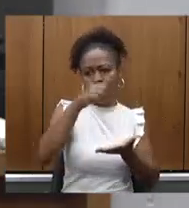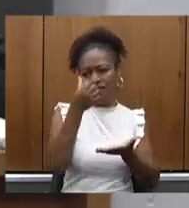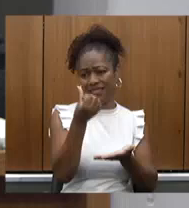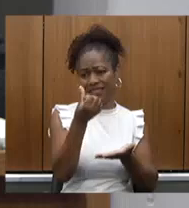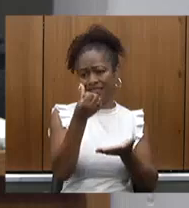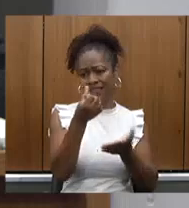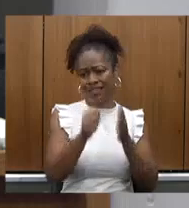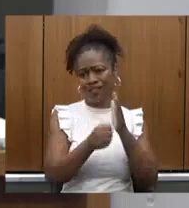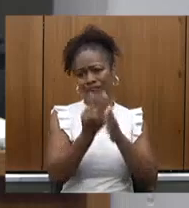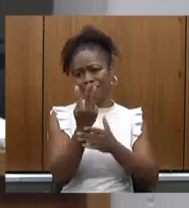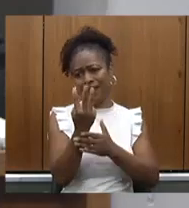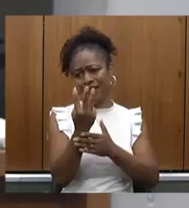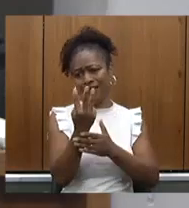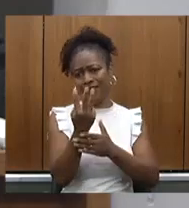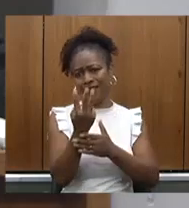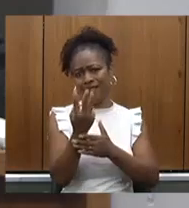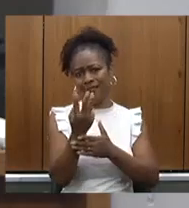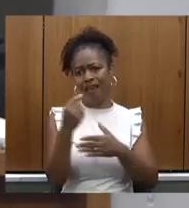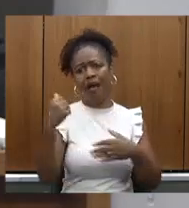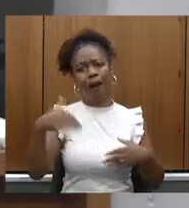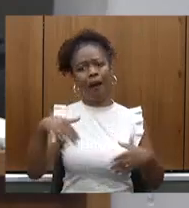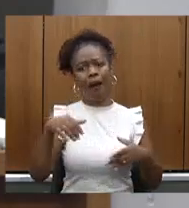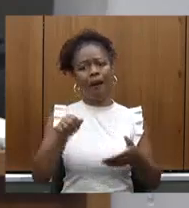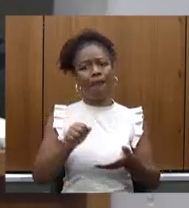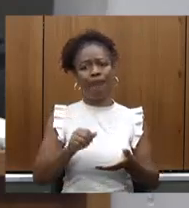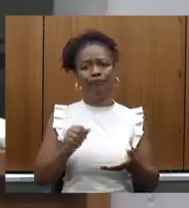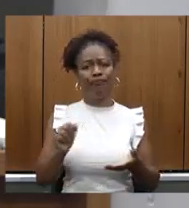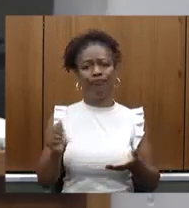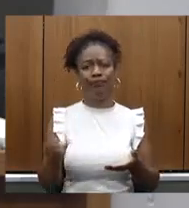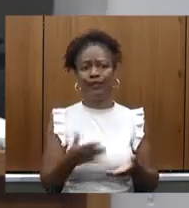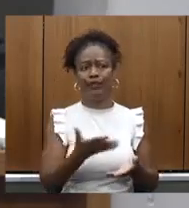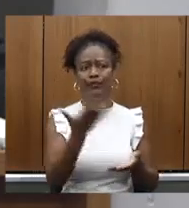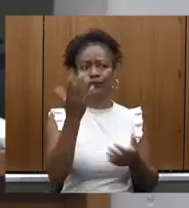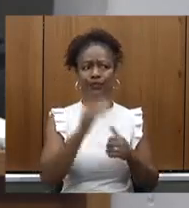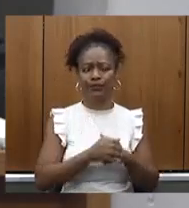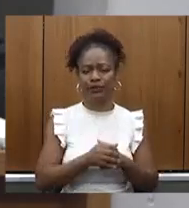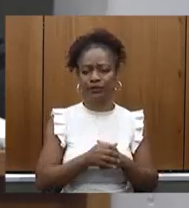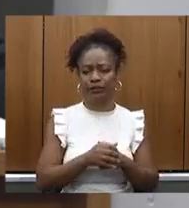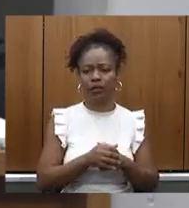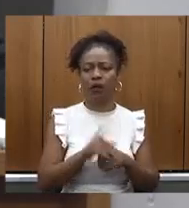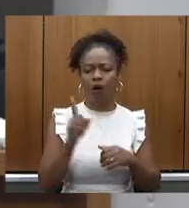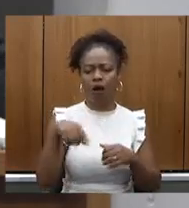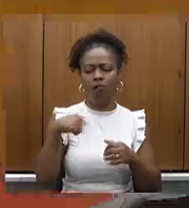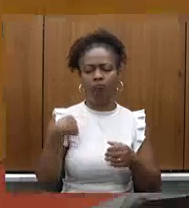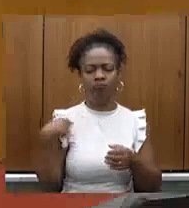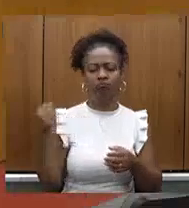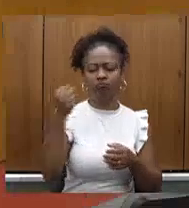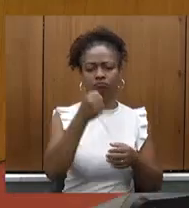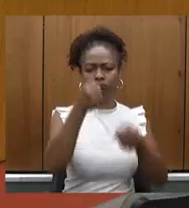parcelamento traz prejuízos e prejuízos irreparáveis então são essas as minhas considerações presidente